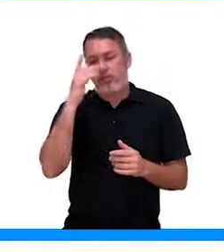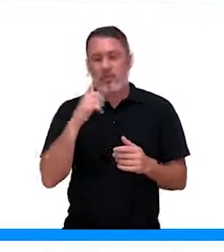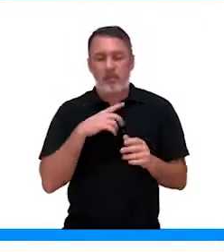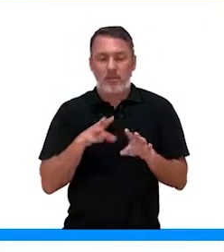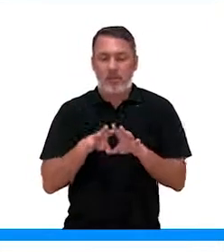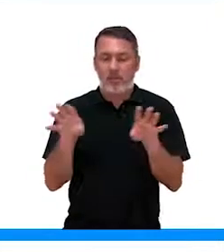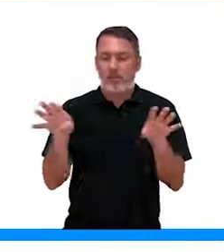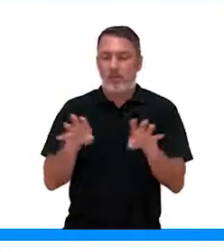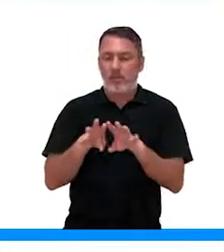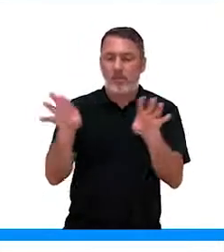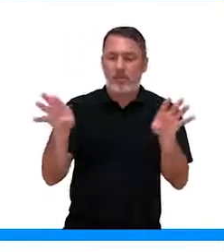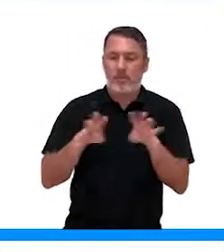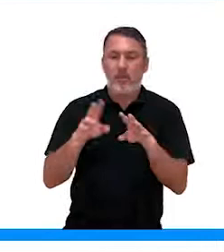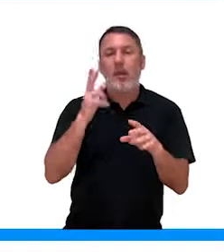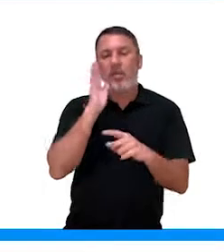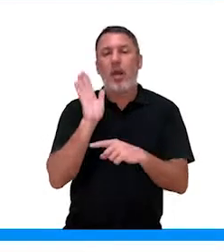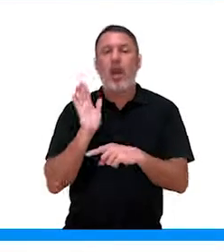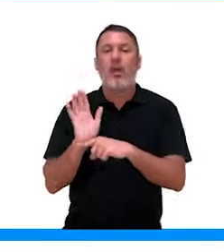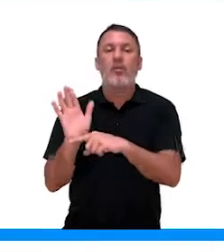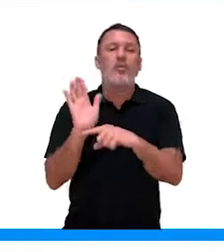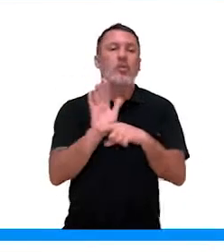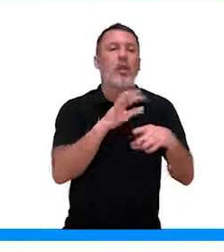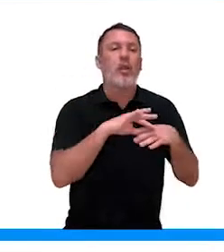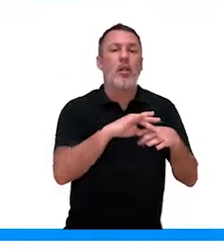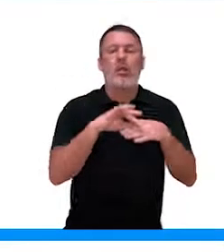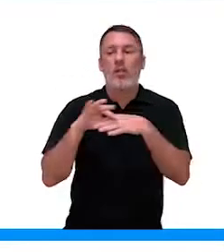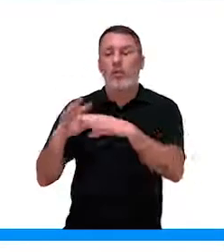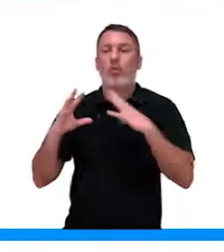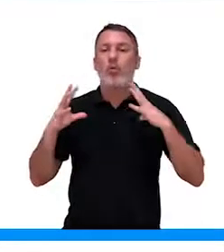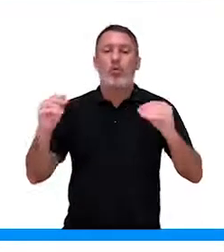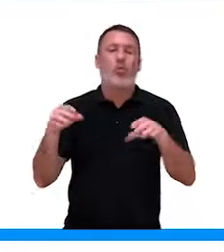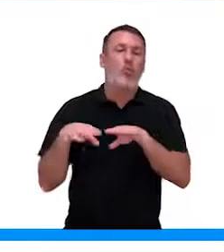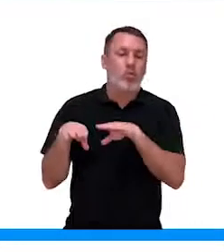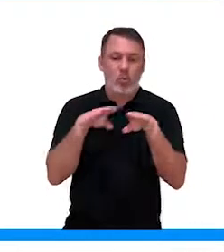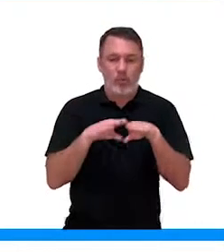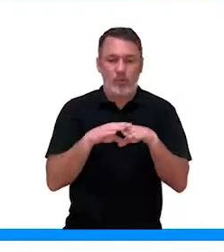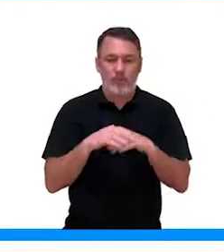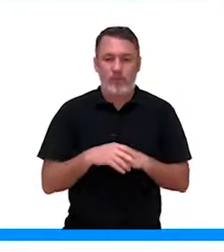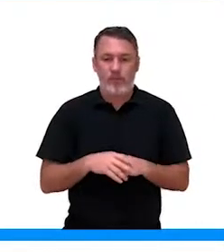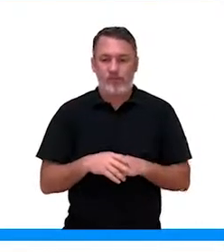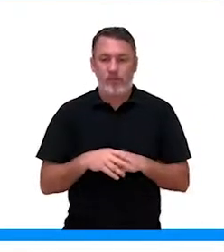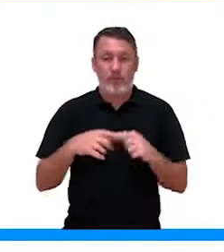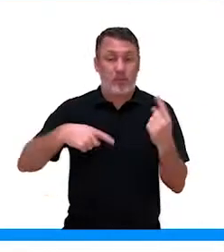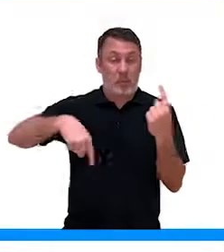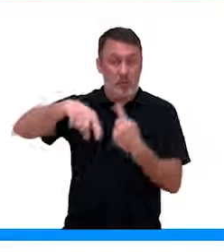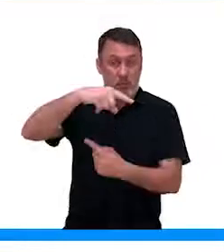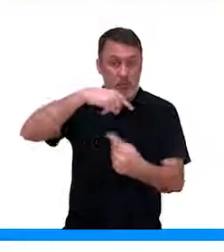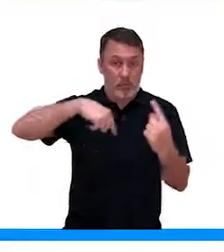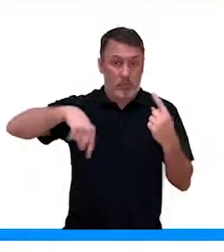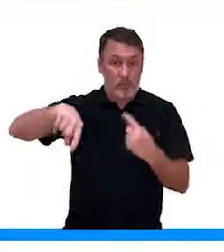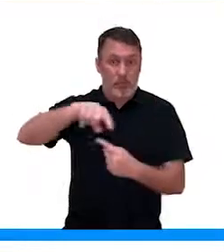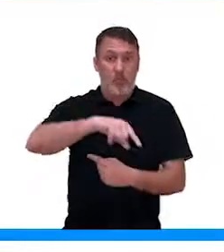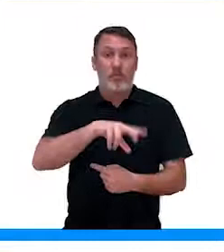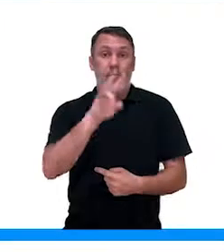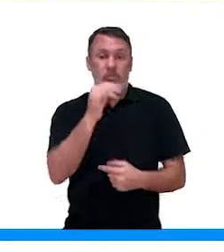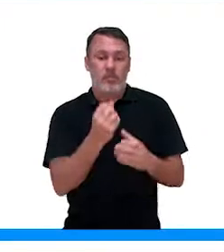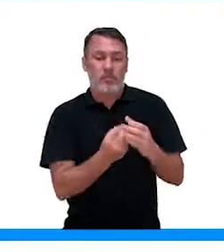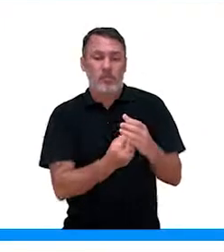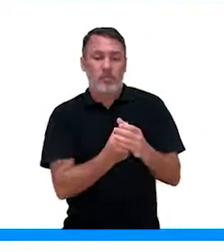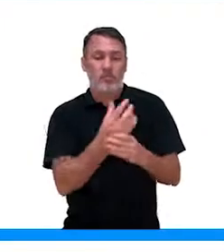né? Elas vão ajudando aí nessa disposição, enviando isso para todo mundo. E durante a fase reprodutiva,